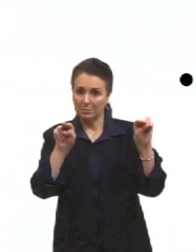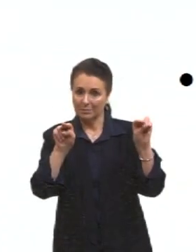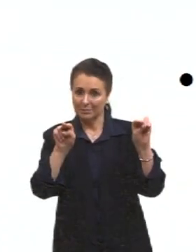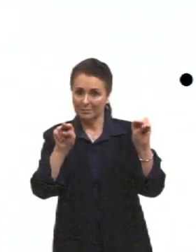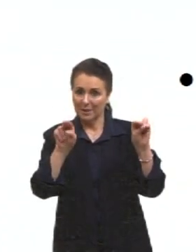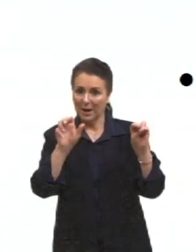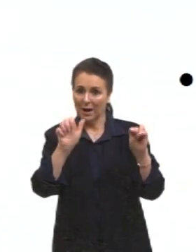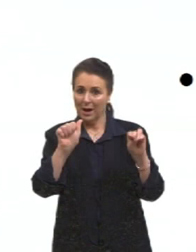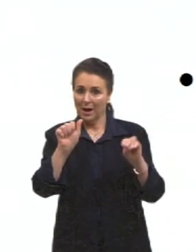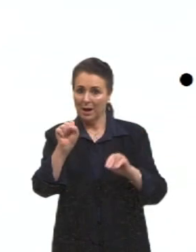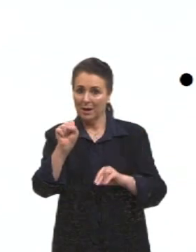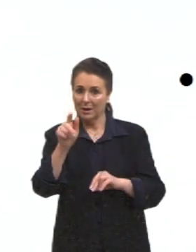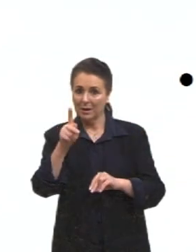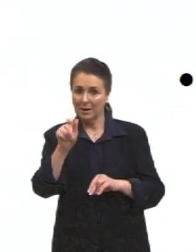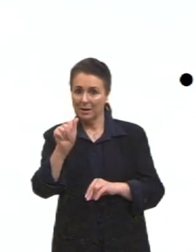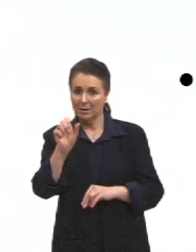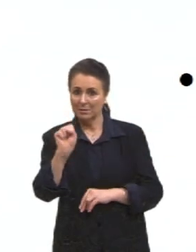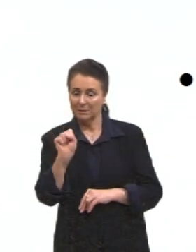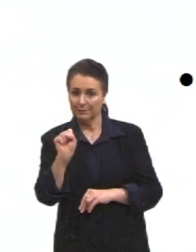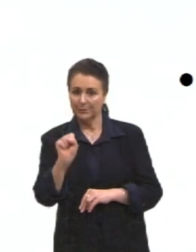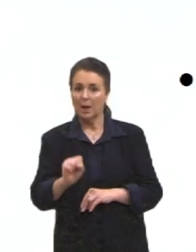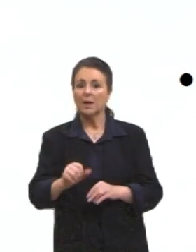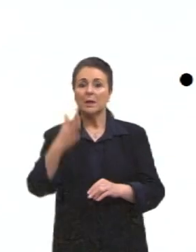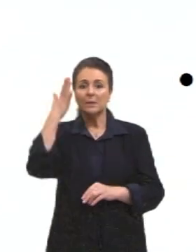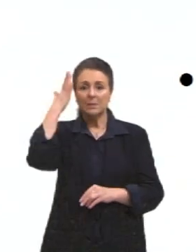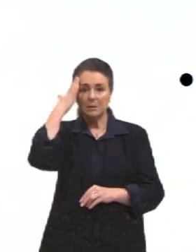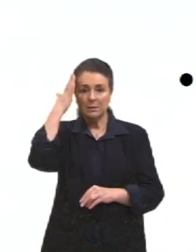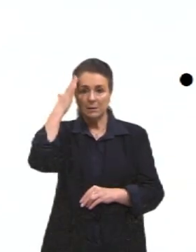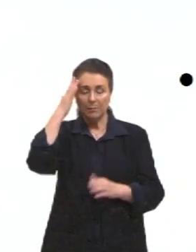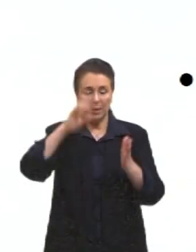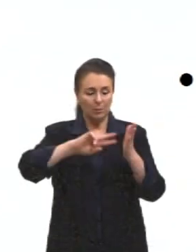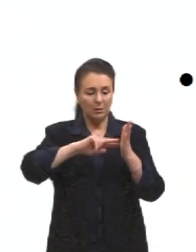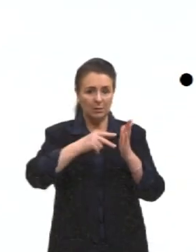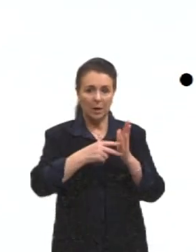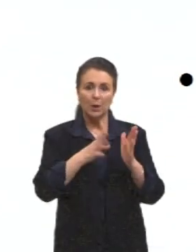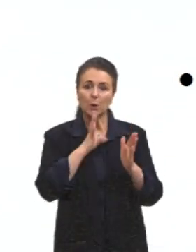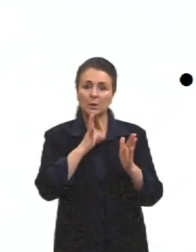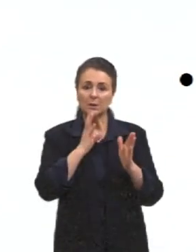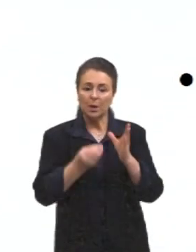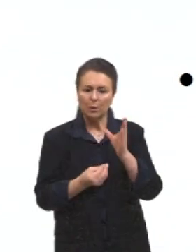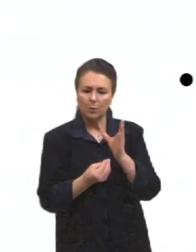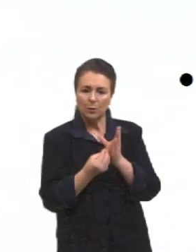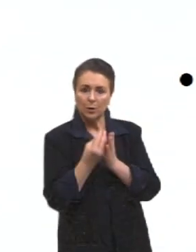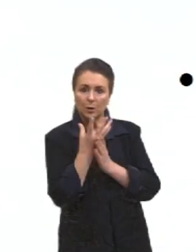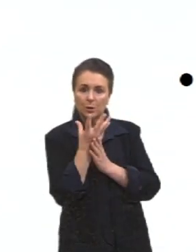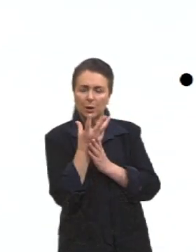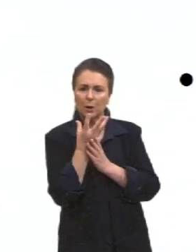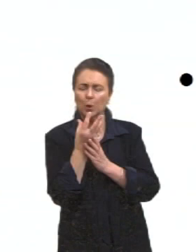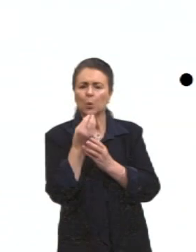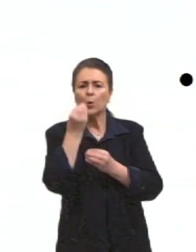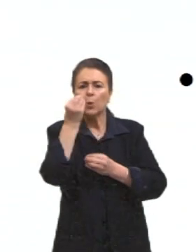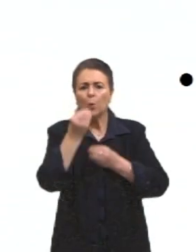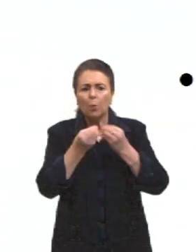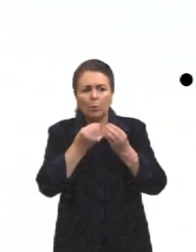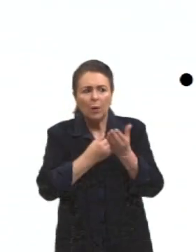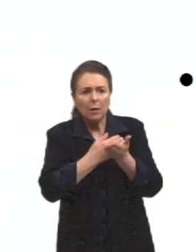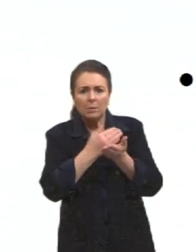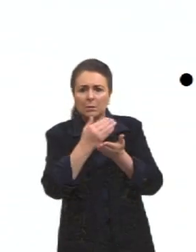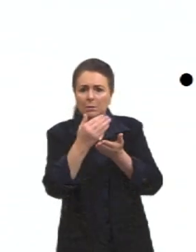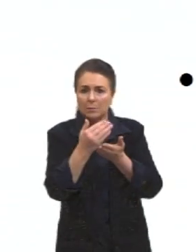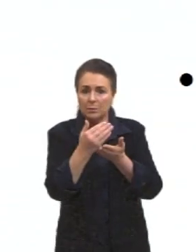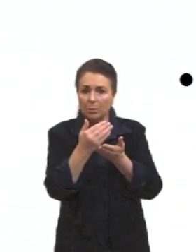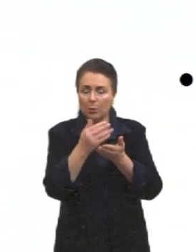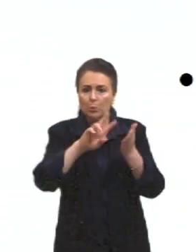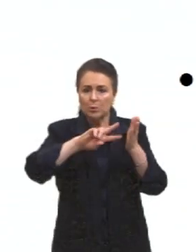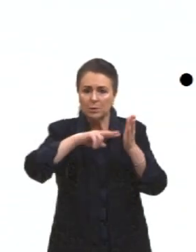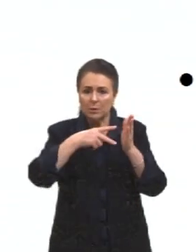ter certeza do significado é também conhecer a natureza dessa palavra, origem, né? Como ela é formada, de onde ela veio, qual é o